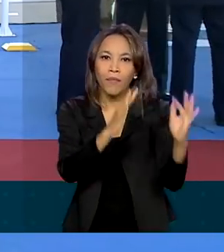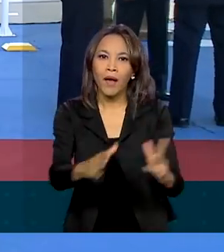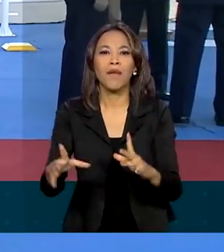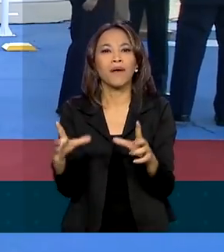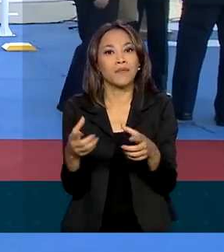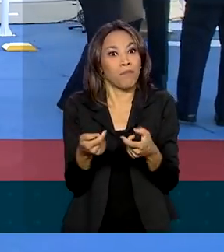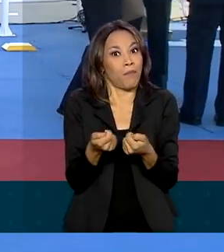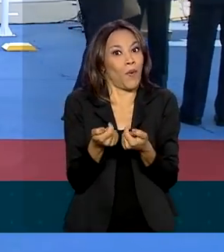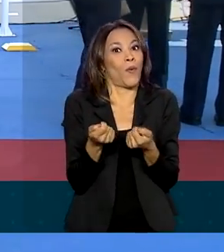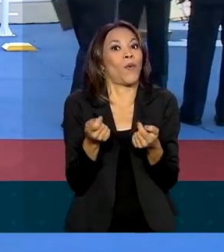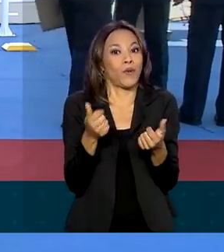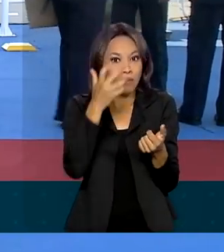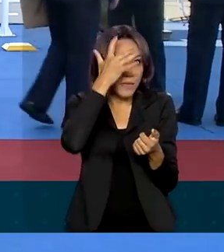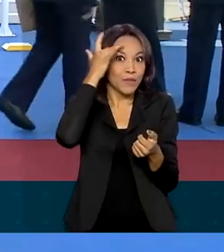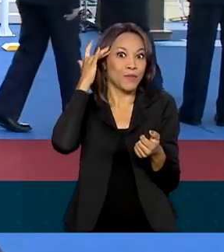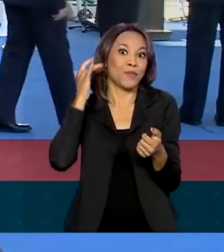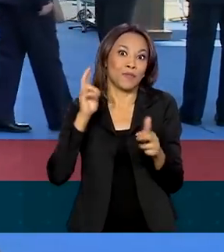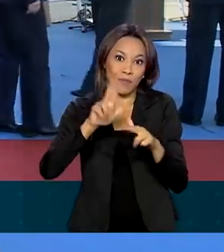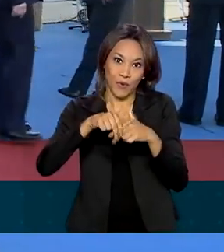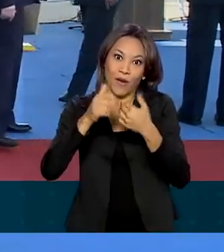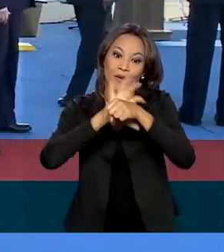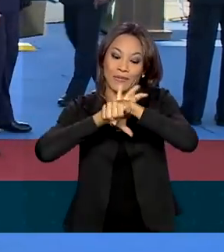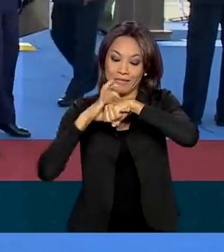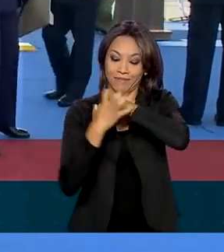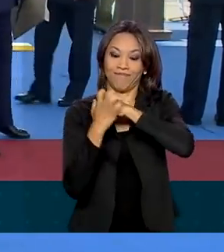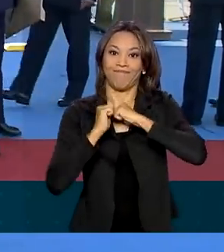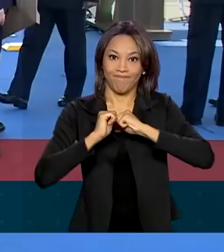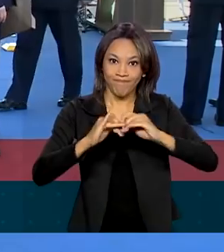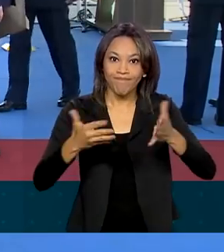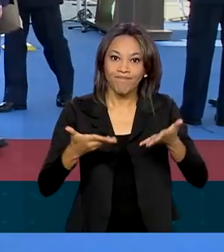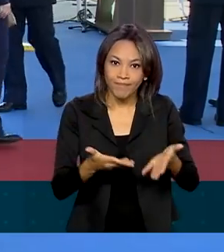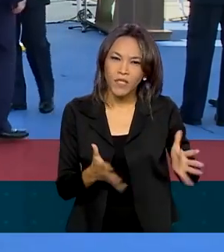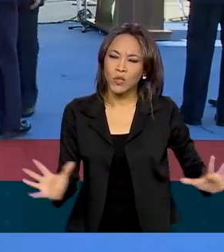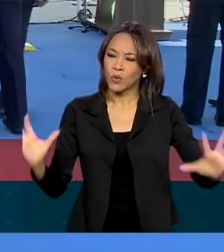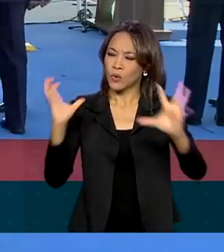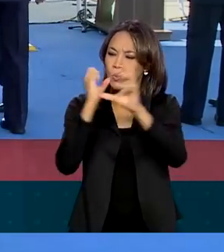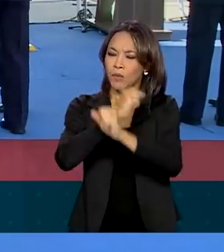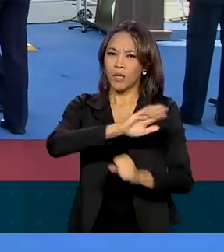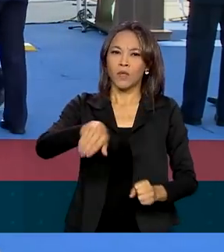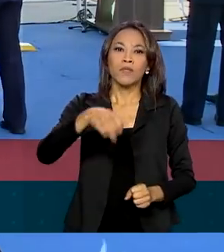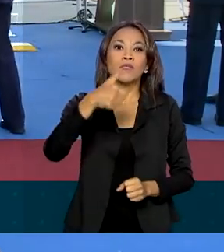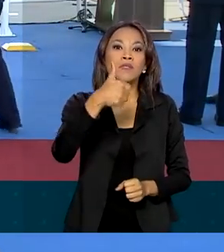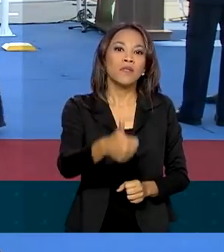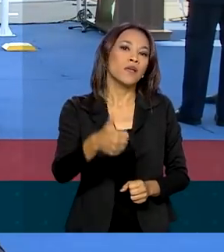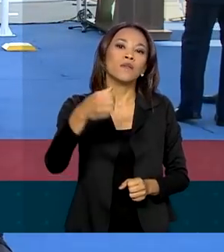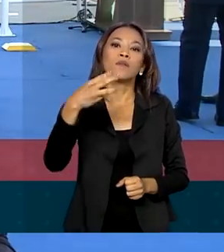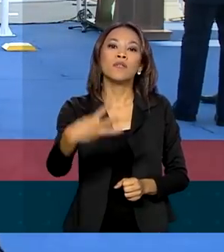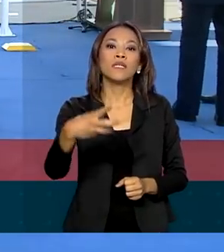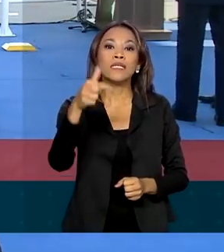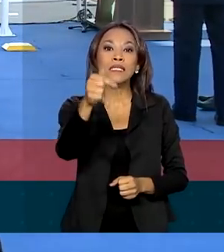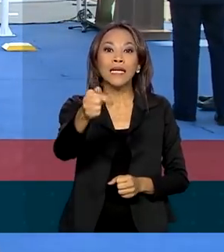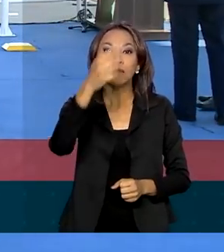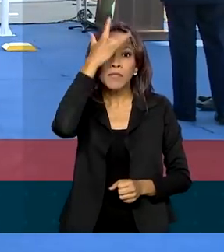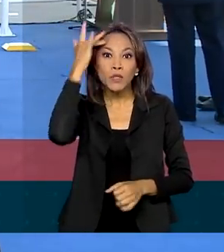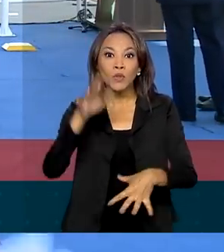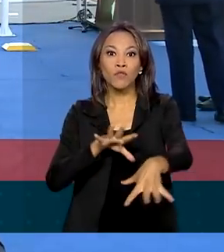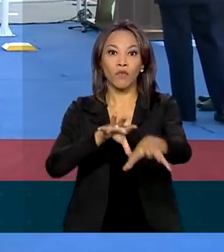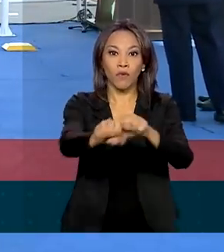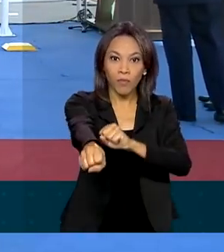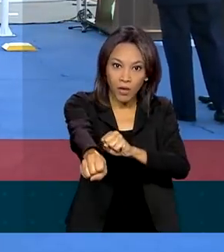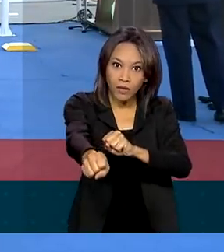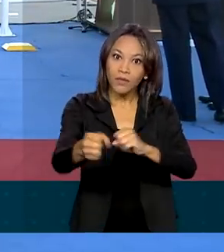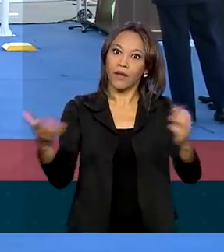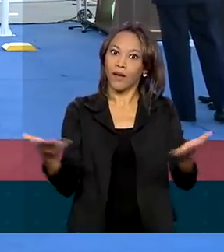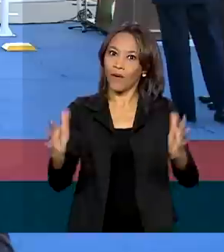reduzido de pessoas por causa da pandemia. Ao todo, são 137 formandos, que passam a